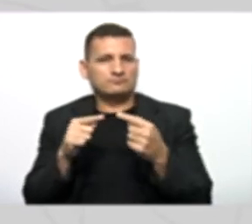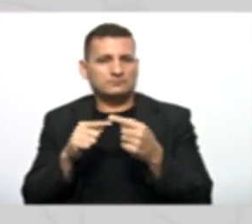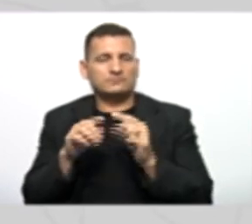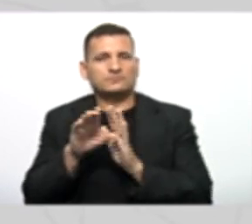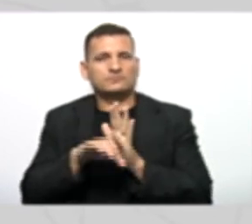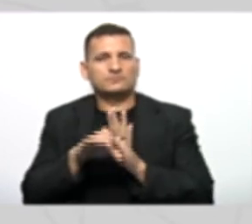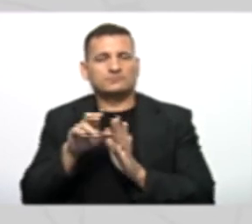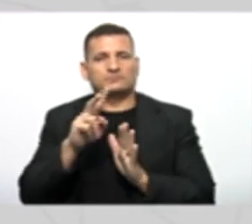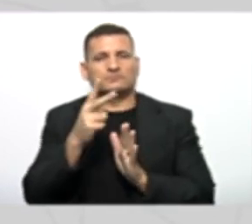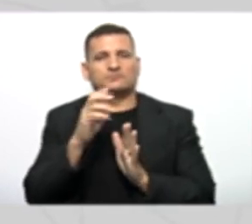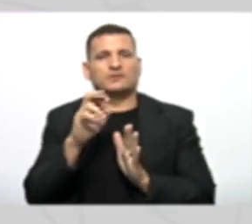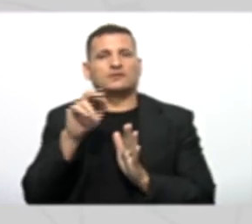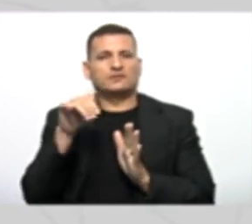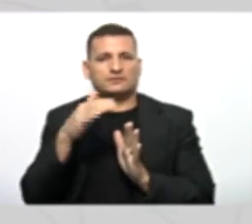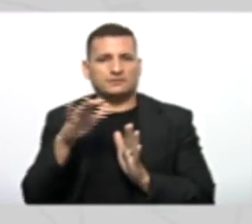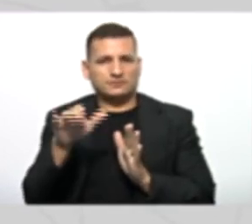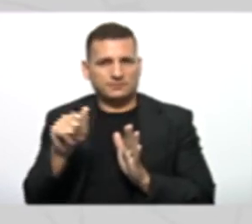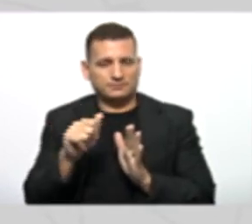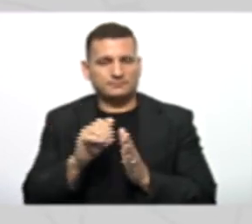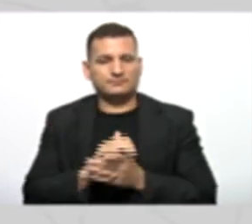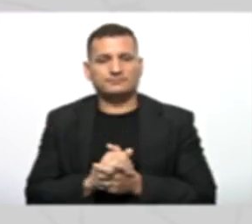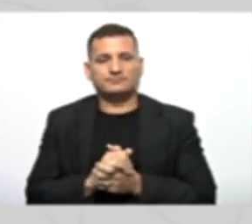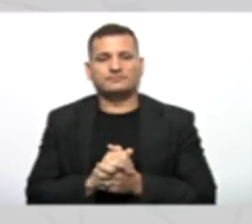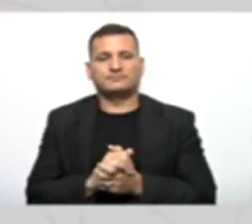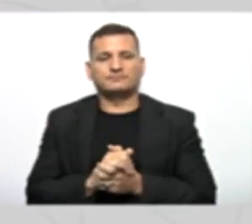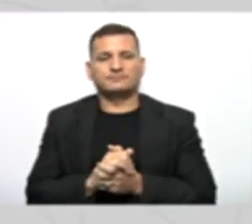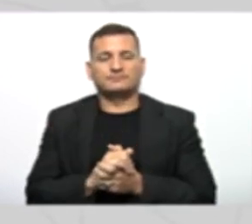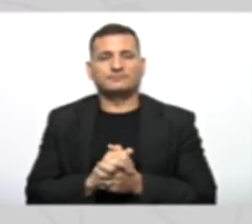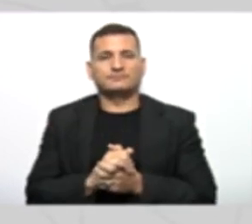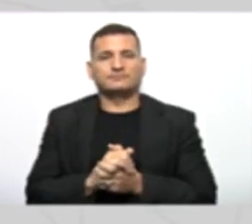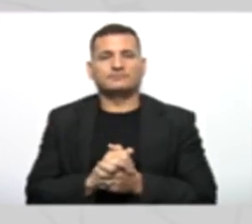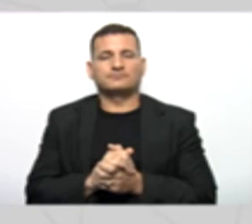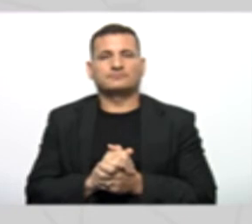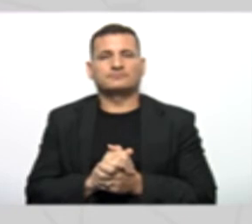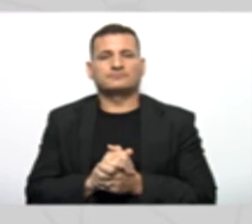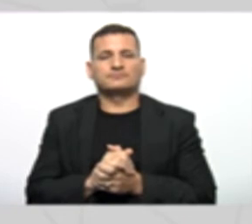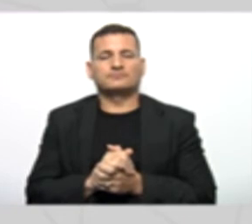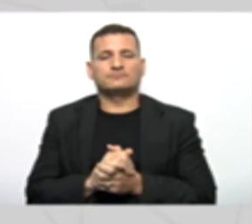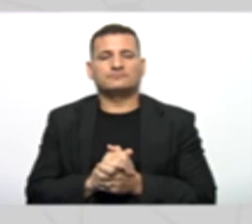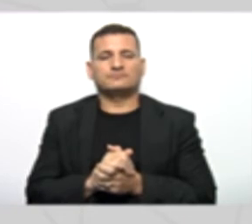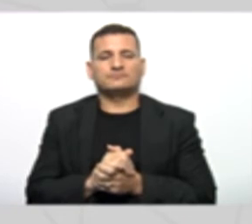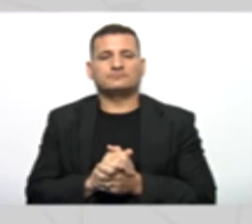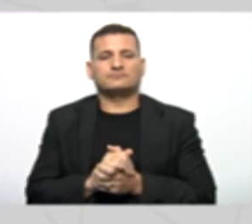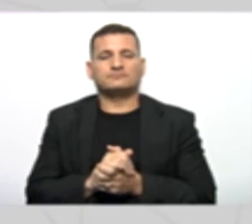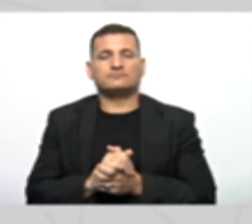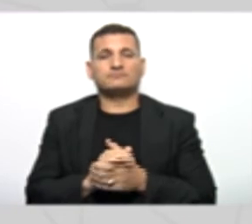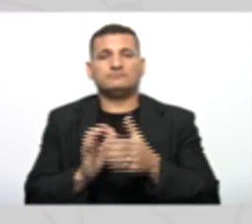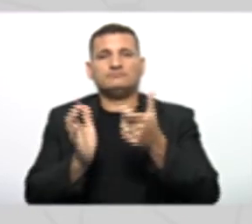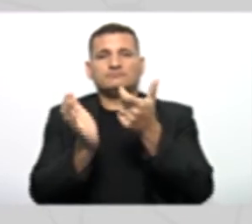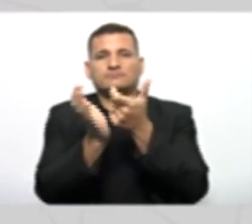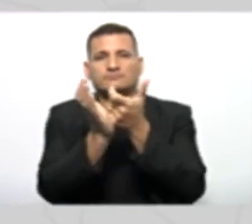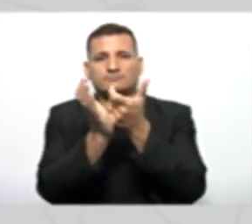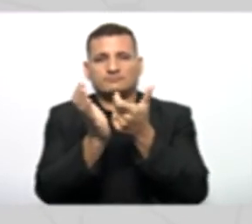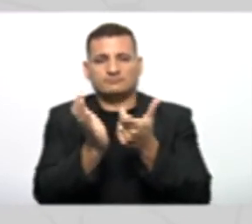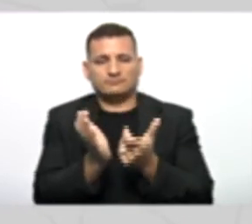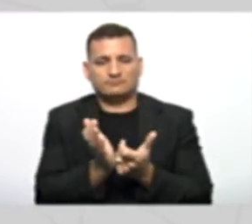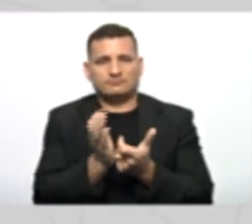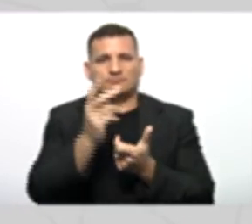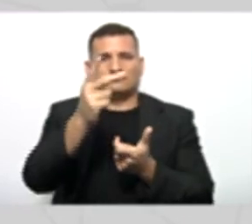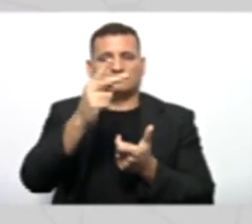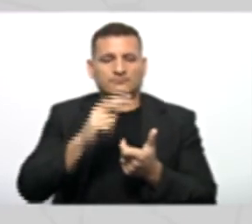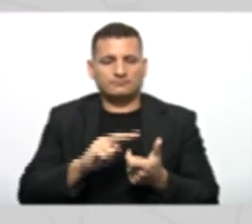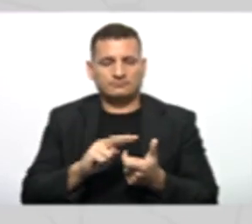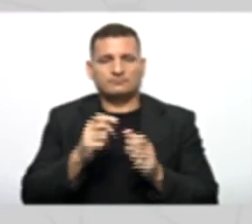conceito De herança Então A nossa classe filha Recebeu aquelas características Da nossa classe pai Campeonato